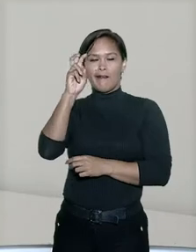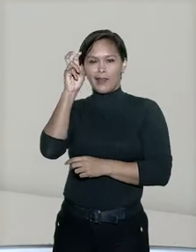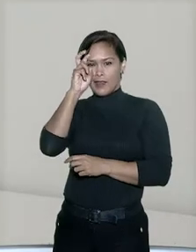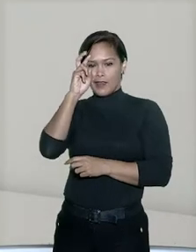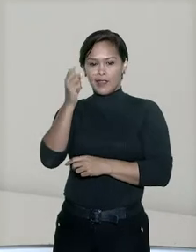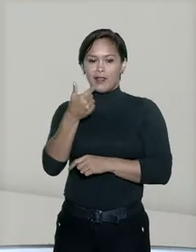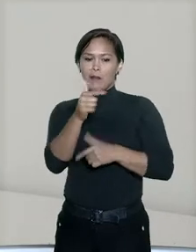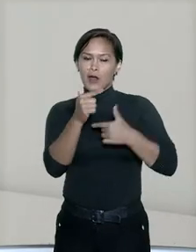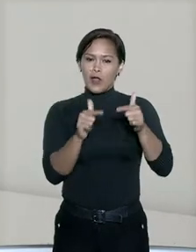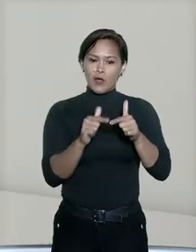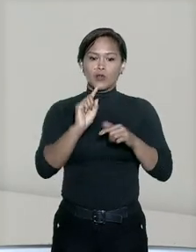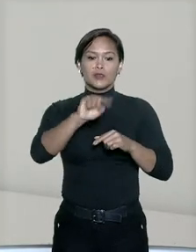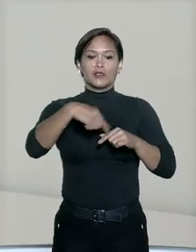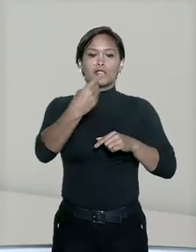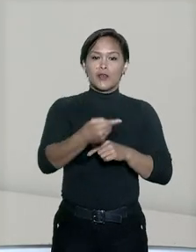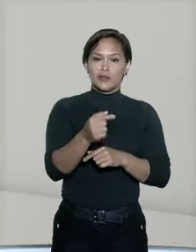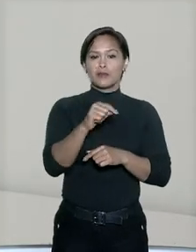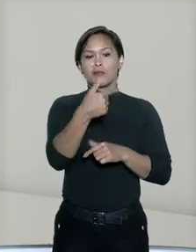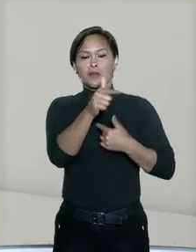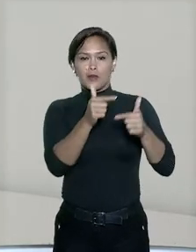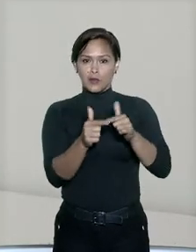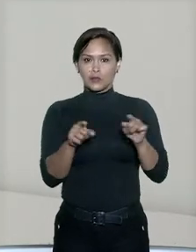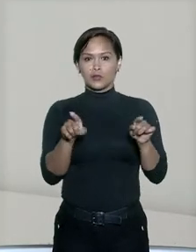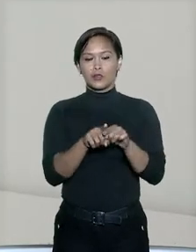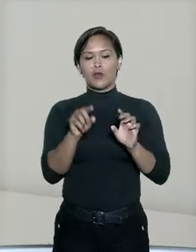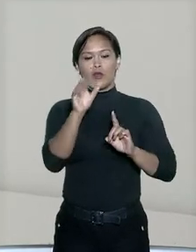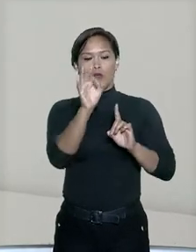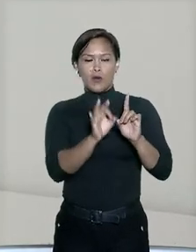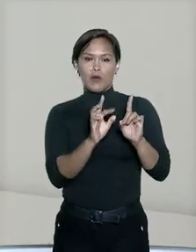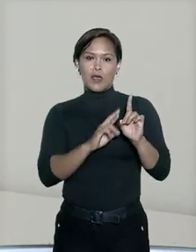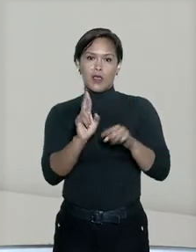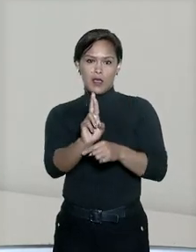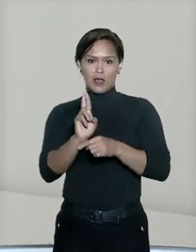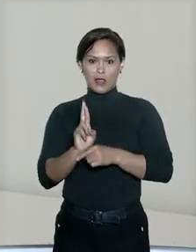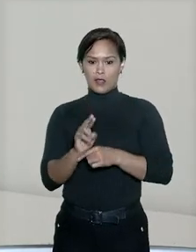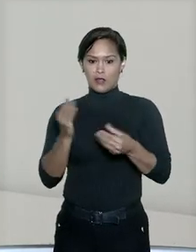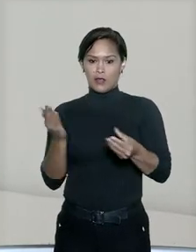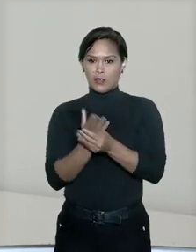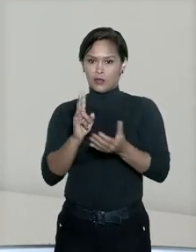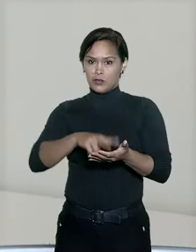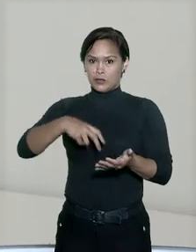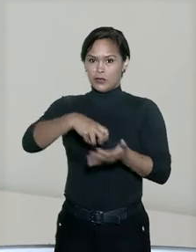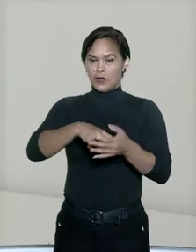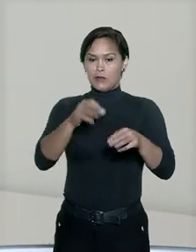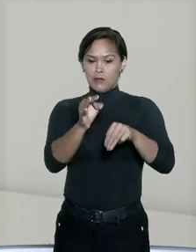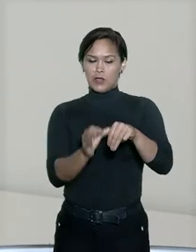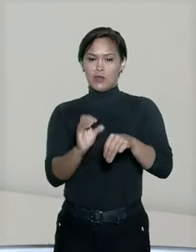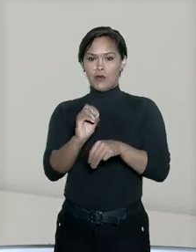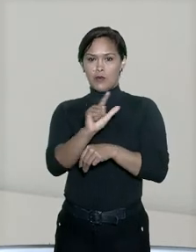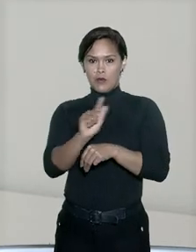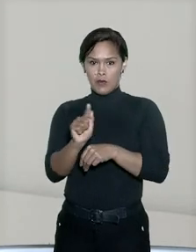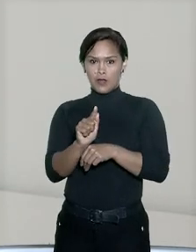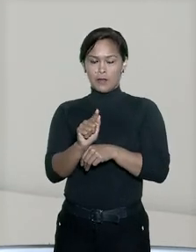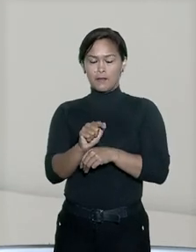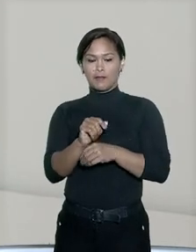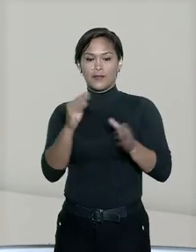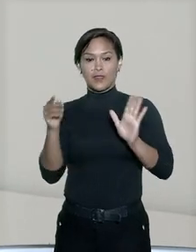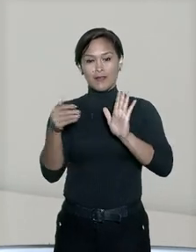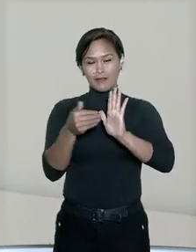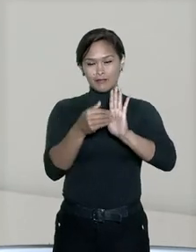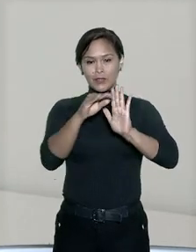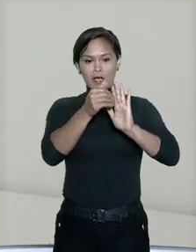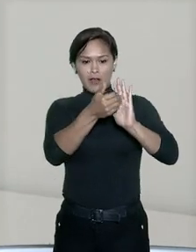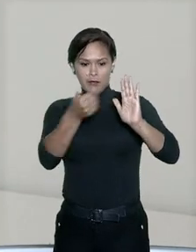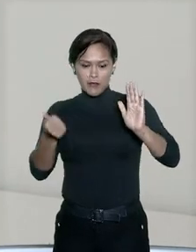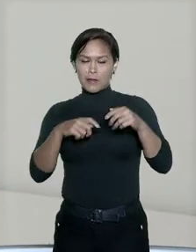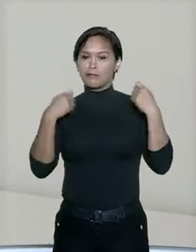alguns e na semana que vem para outros. Segundo o relator das ações penais no STJ, ministro Og Fernandes, a medida de afastamento